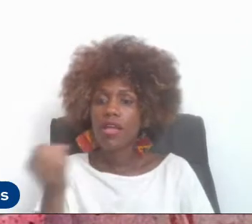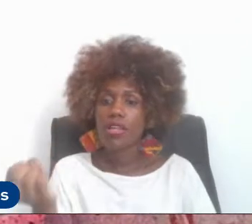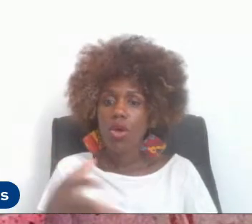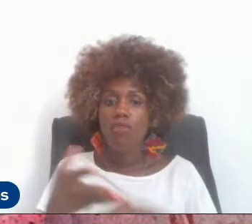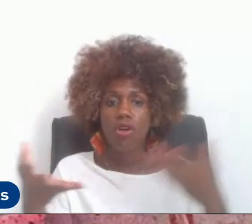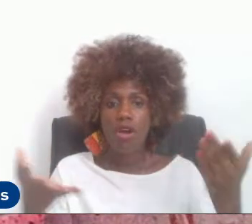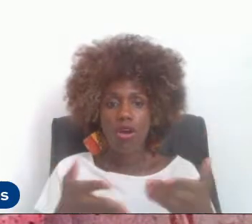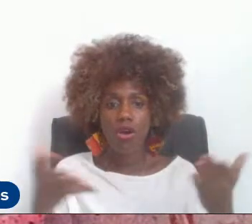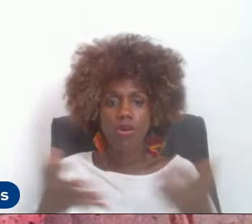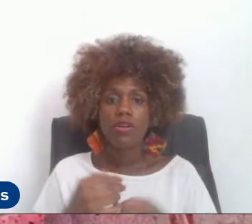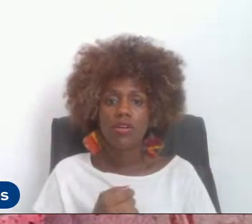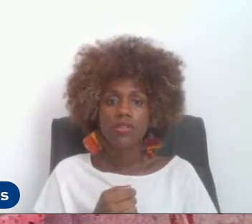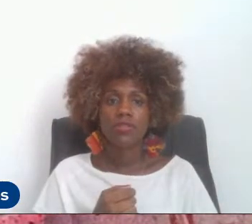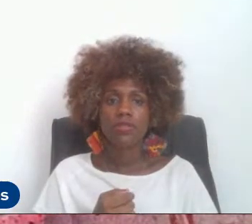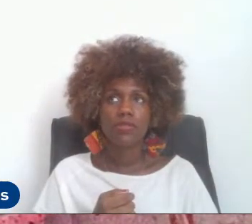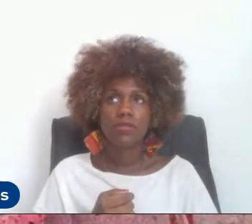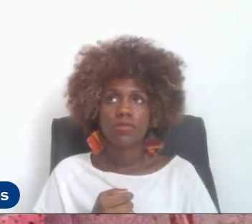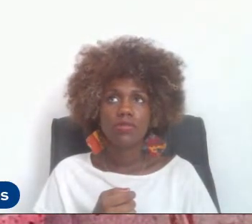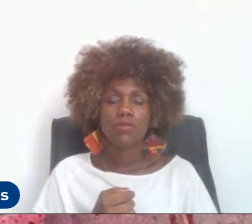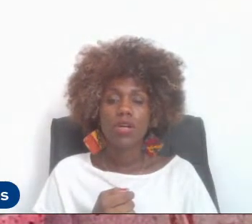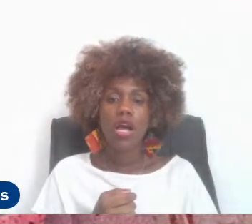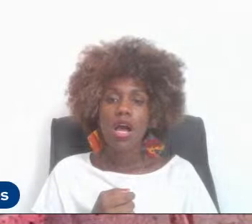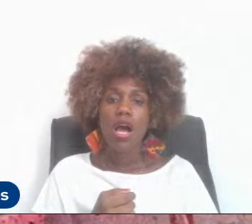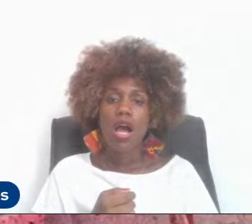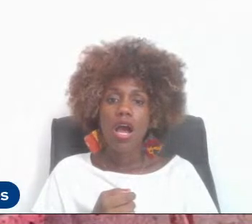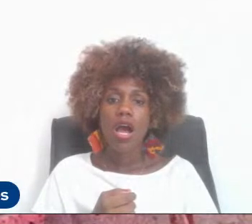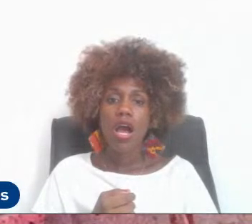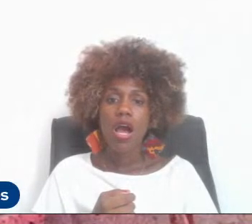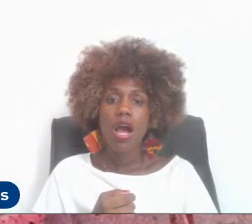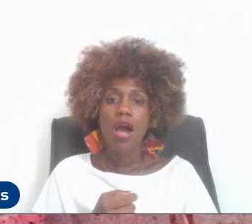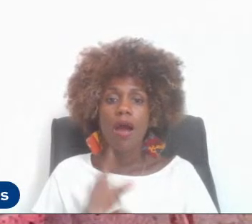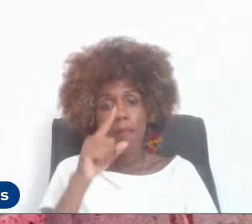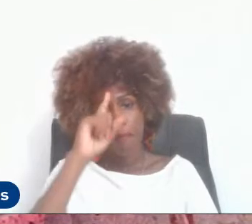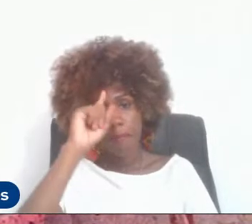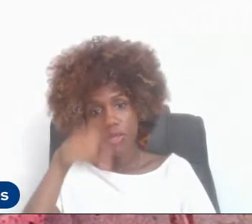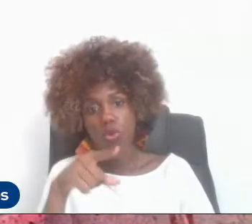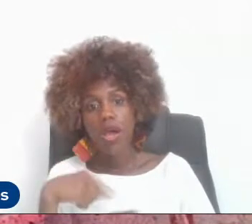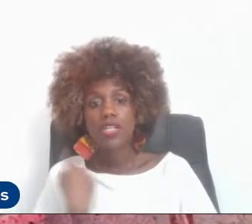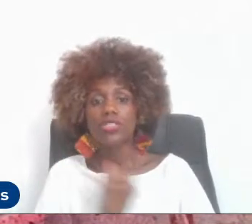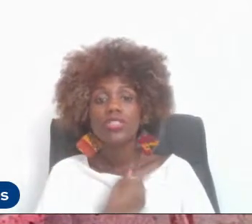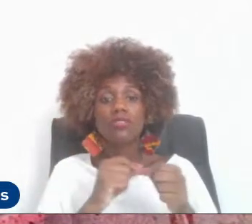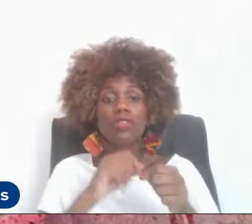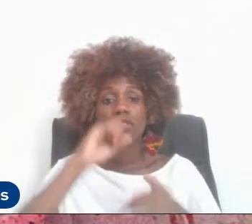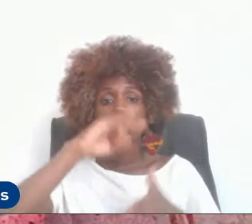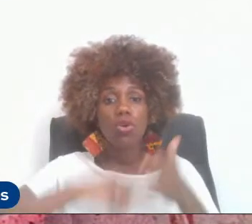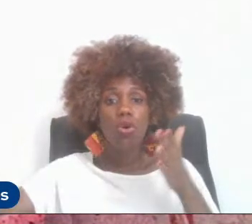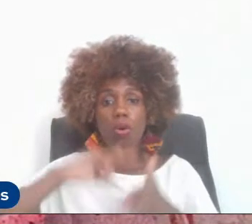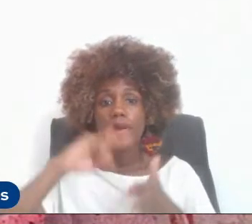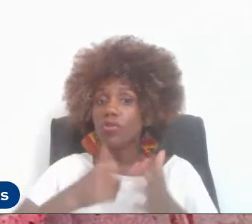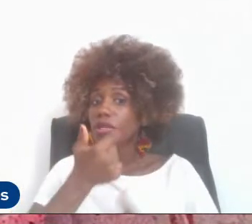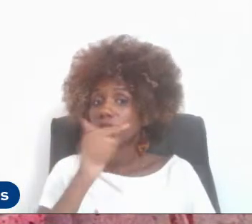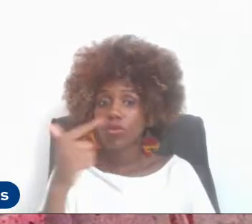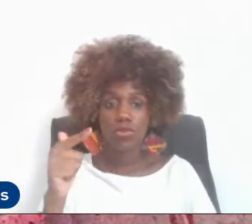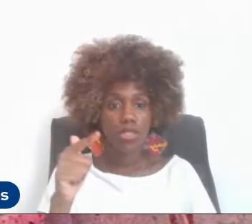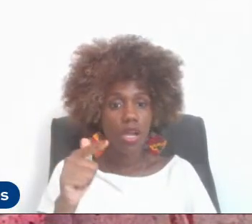nos comandou a fazer um documento que não existia antes que era um documento específico para